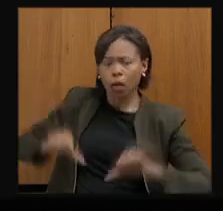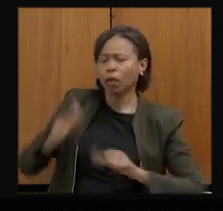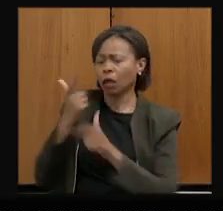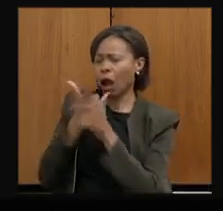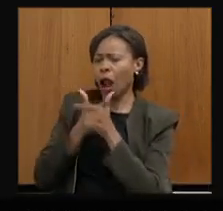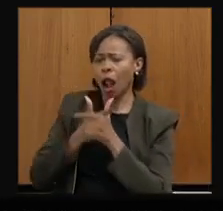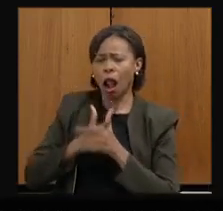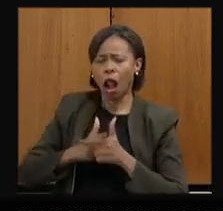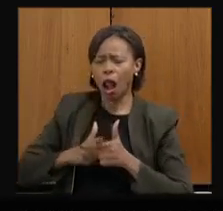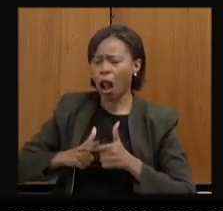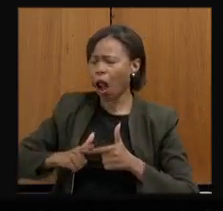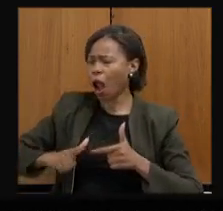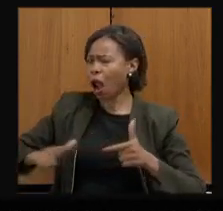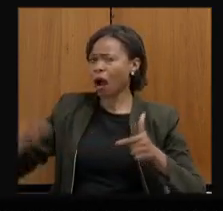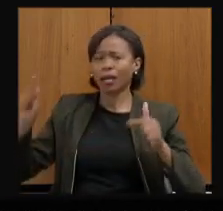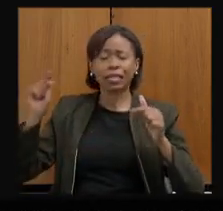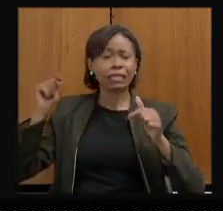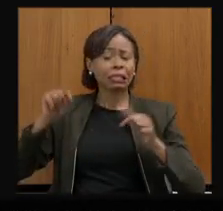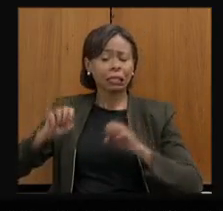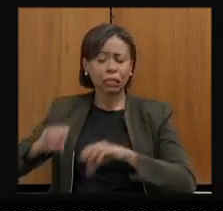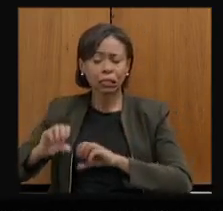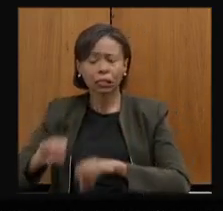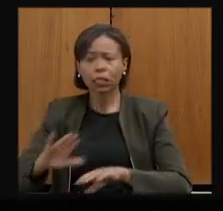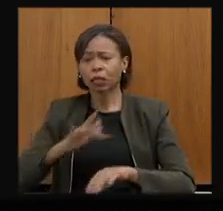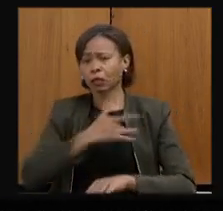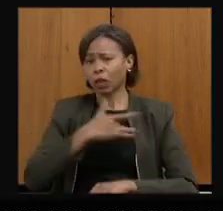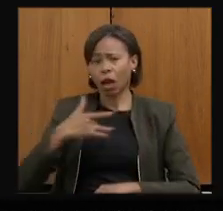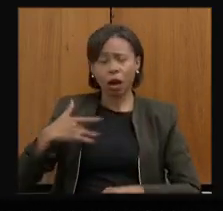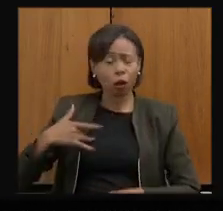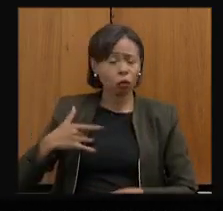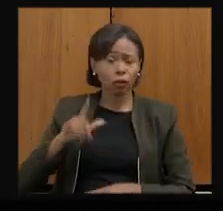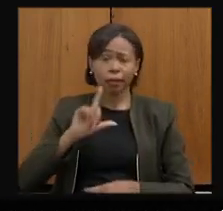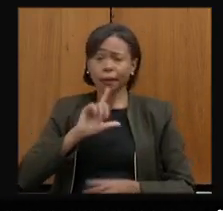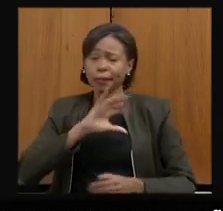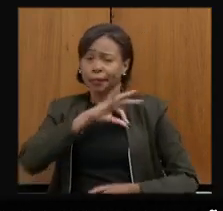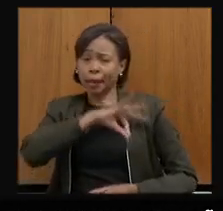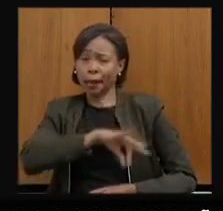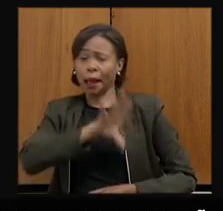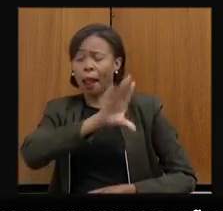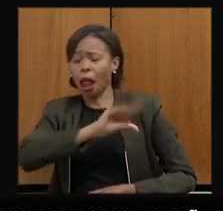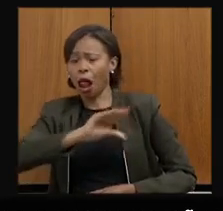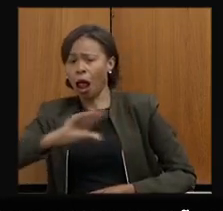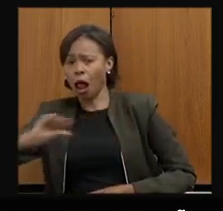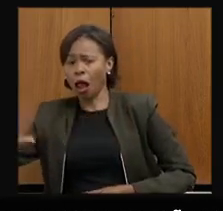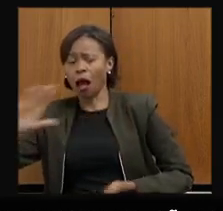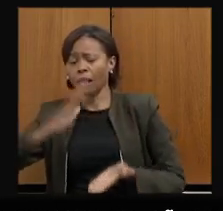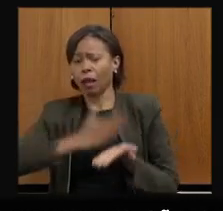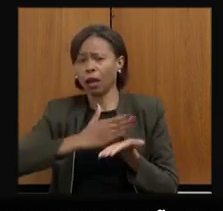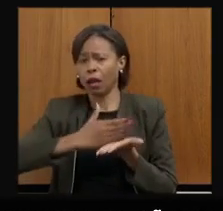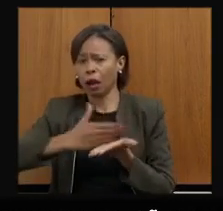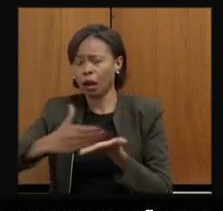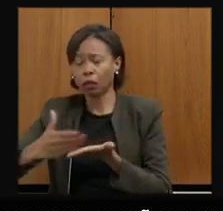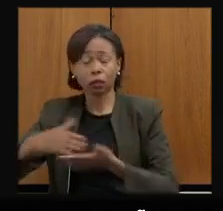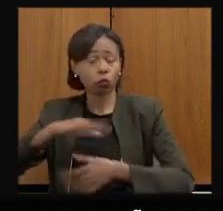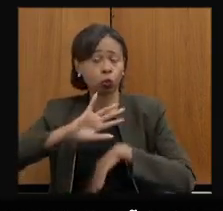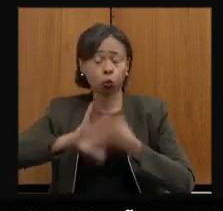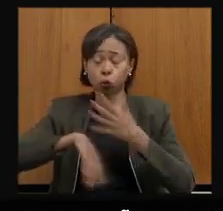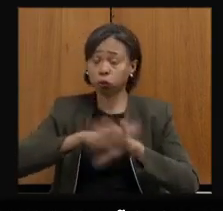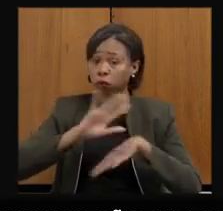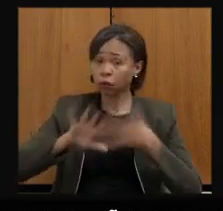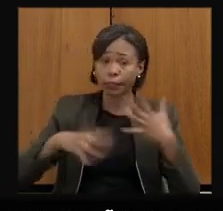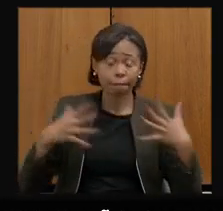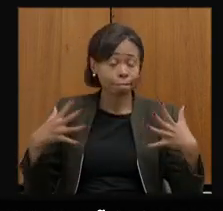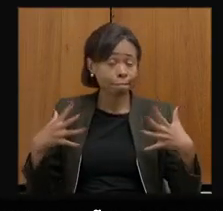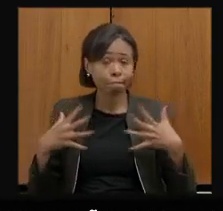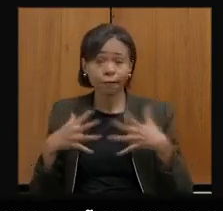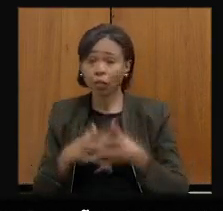da educação, da saúde, de todos os funcionários do estado, salários atrasados, salários parcelados, uma loucura, levando os prefeitos